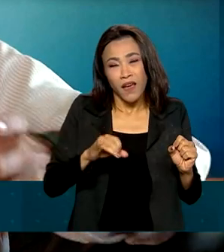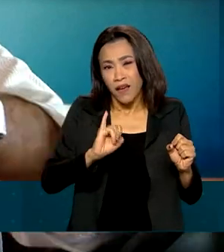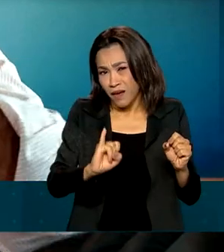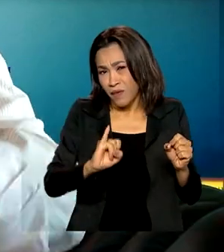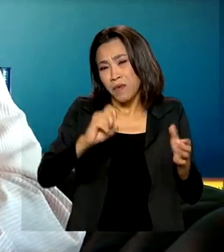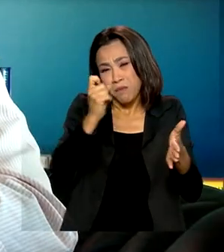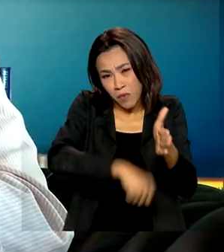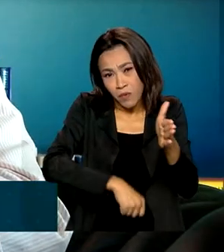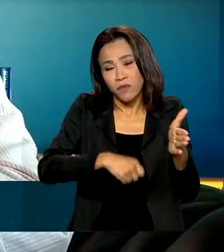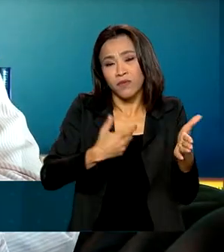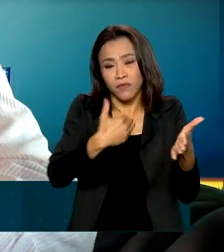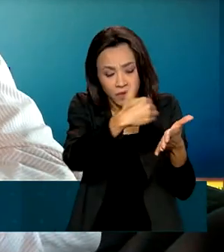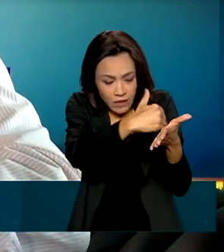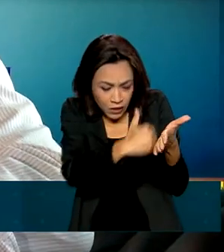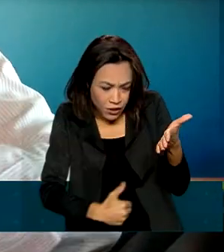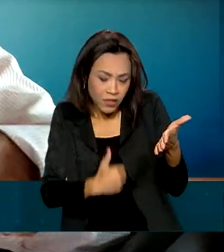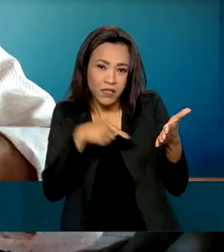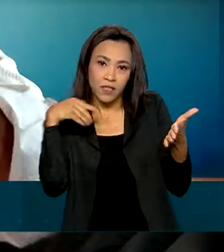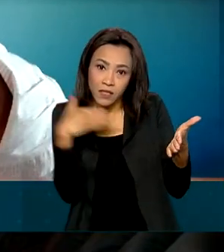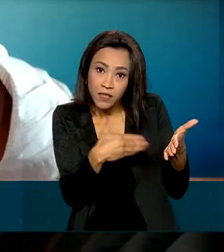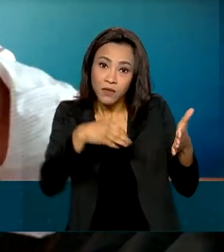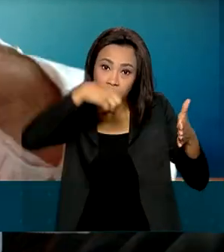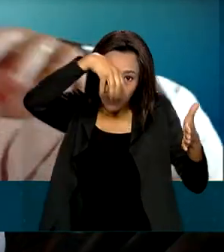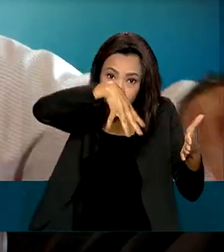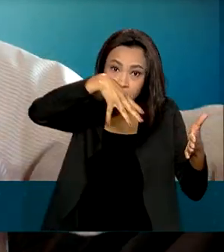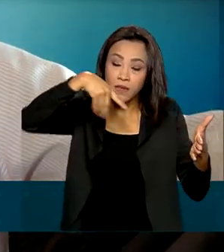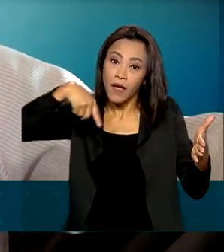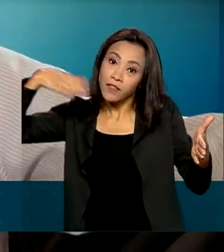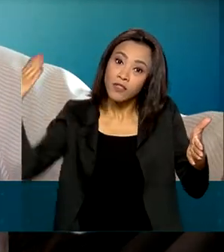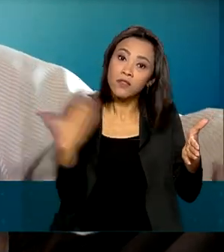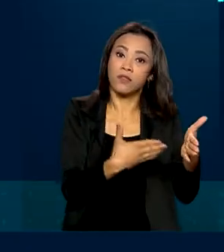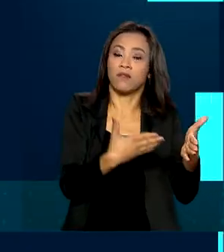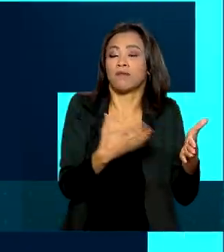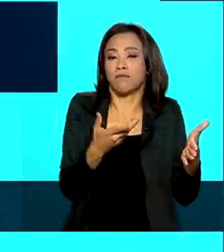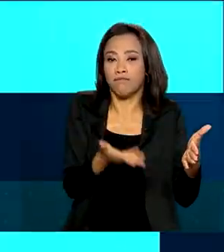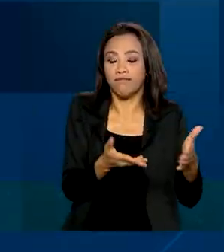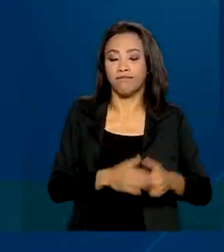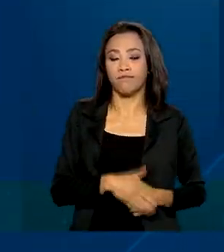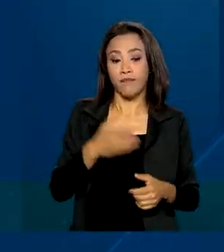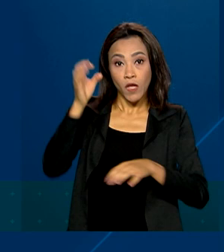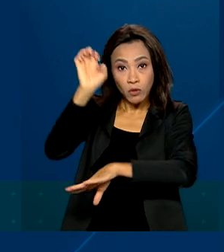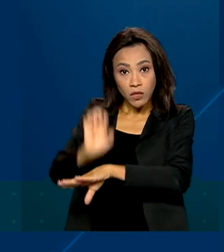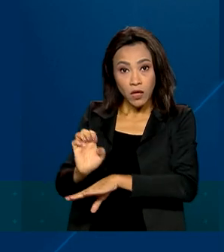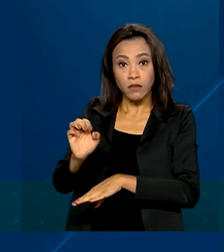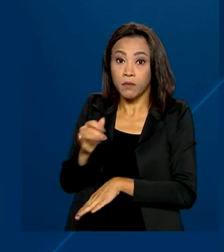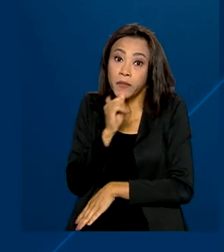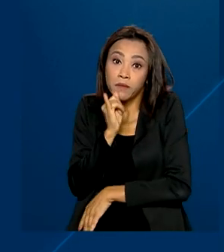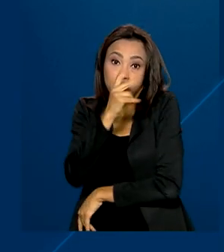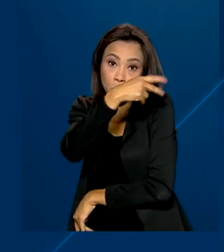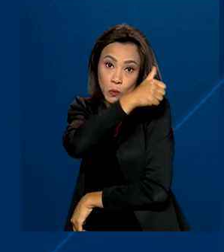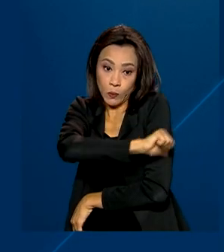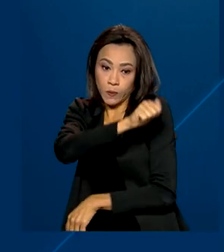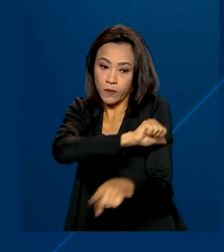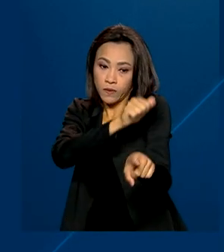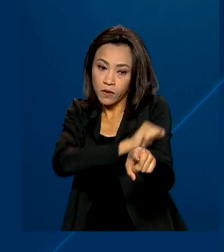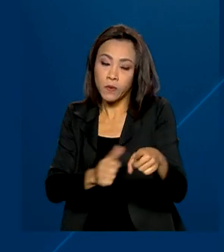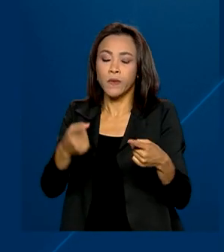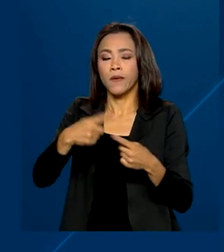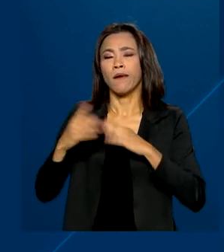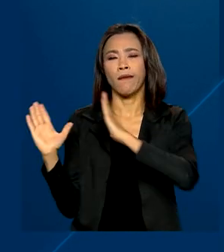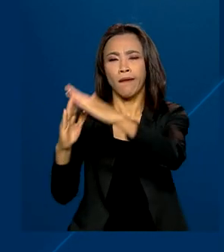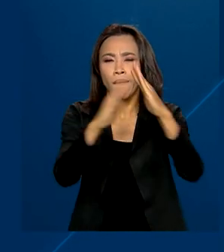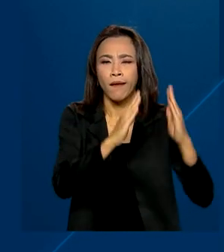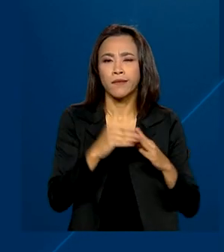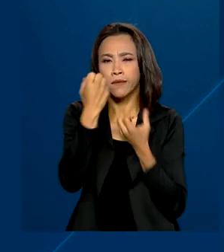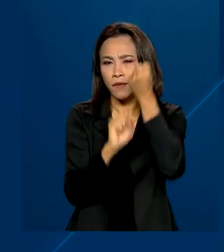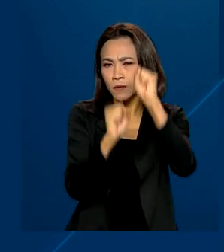em cargos, você tira uma parcela. Portanto, é uma redução direta na conta da gente. No Rio de Janeiro, por exemplo, residências, indústrias e